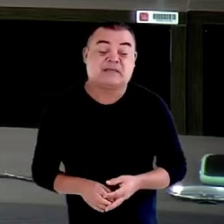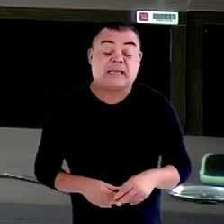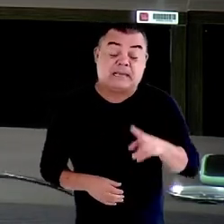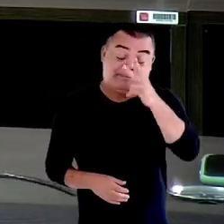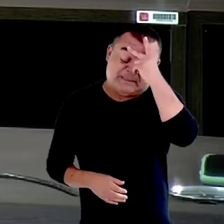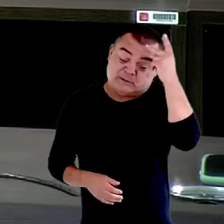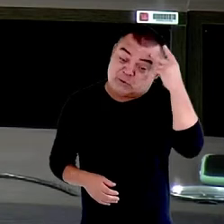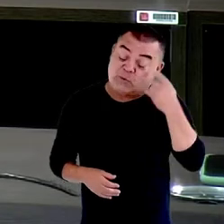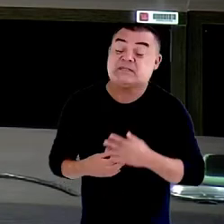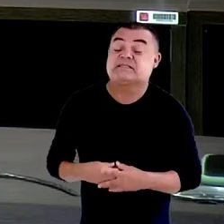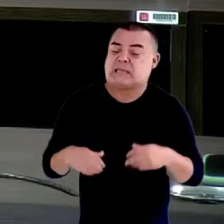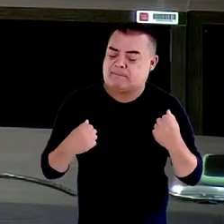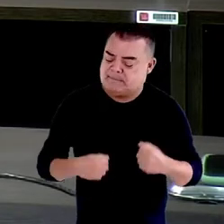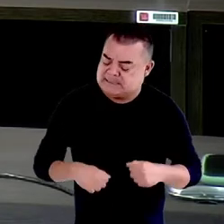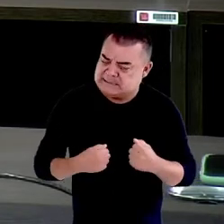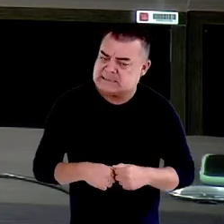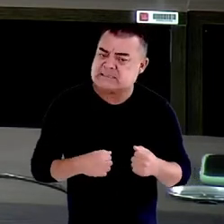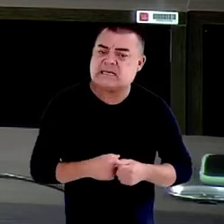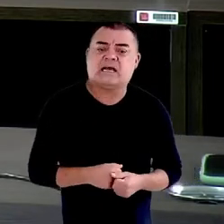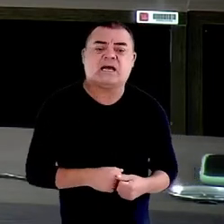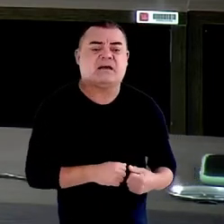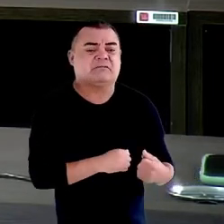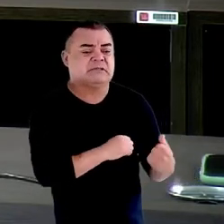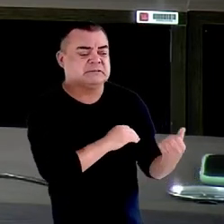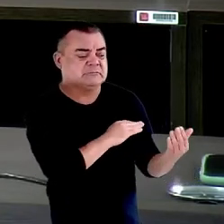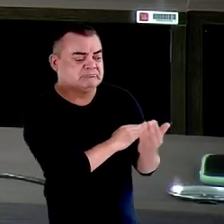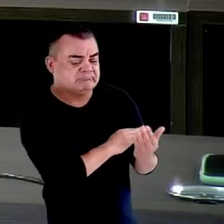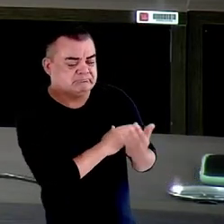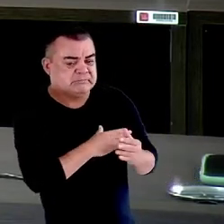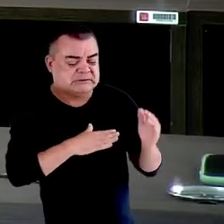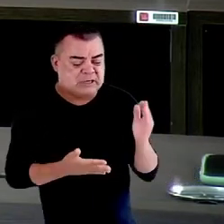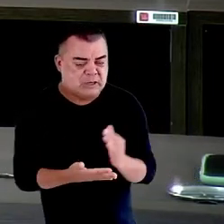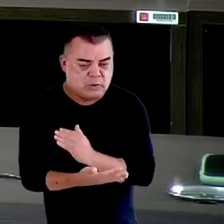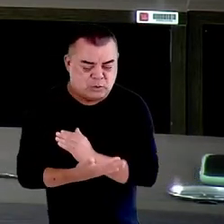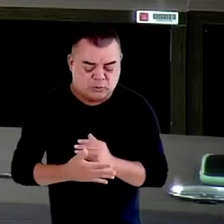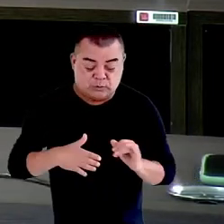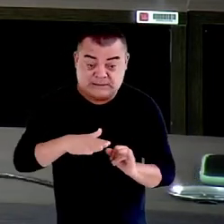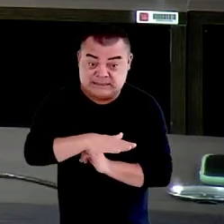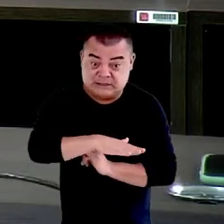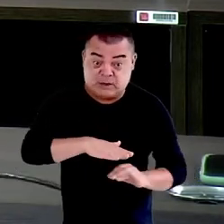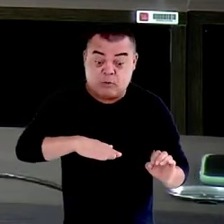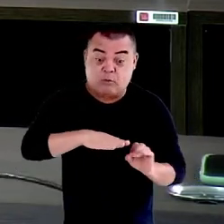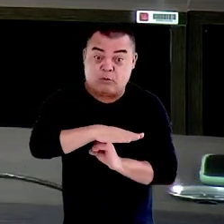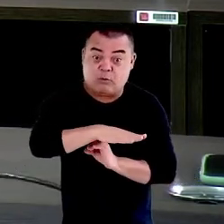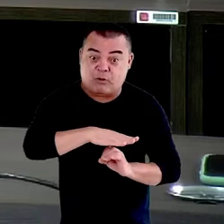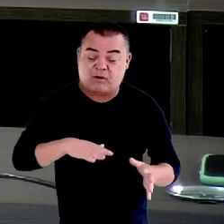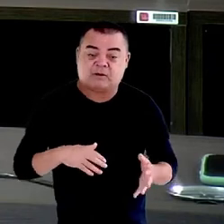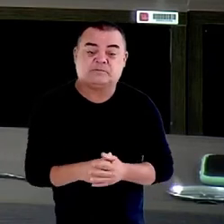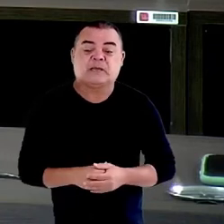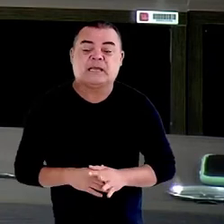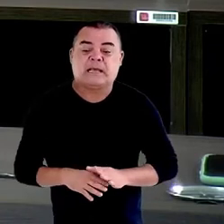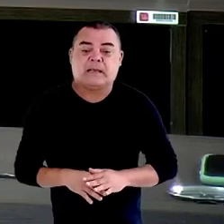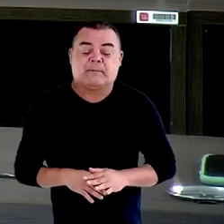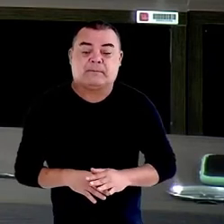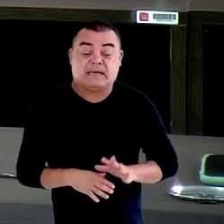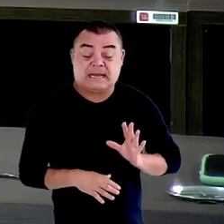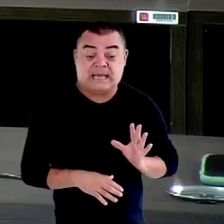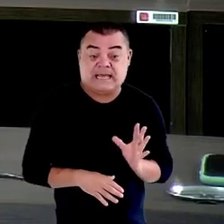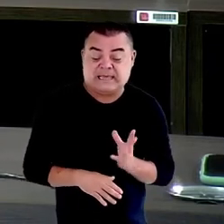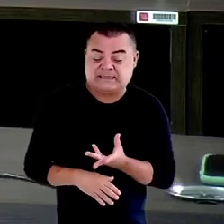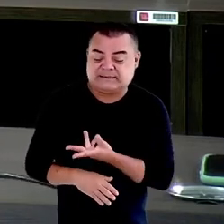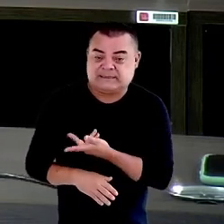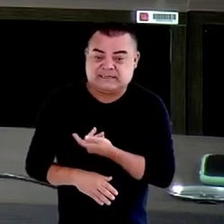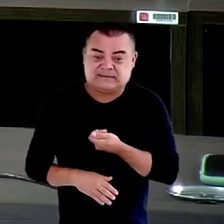da assistência de alguma instituição, de algum órgão, para resgatar a